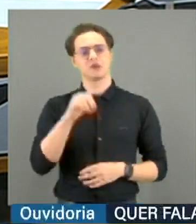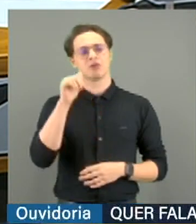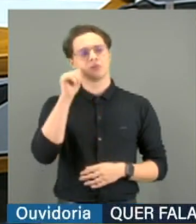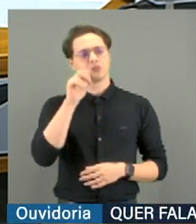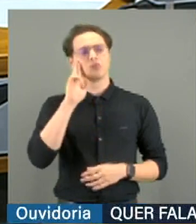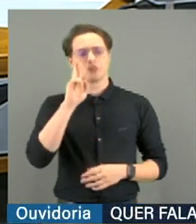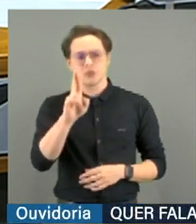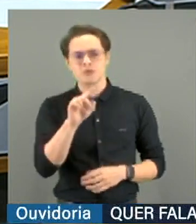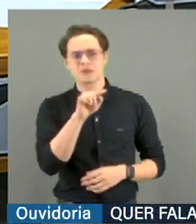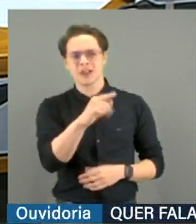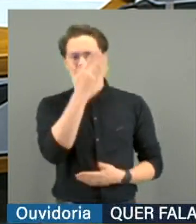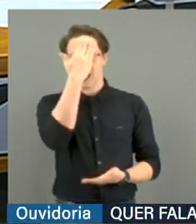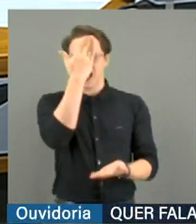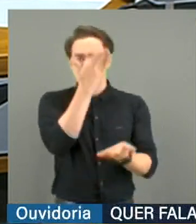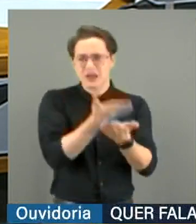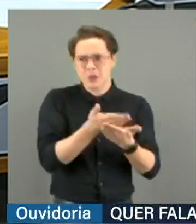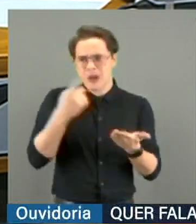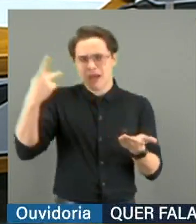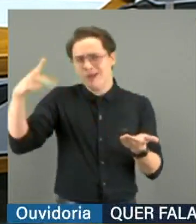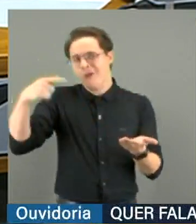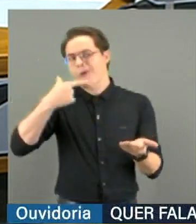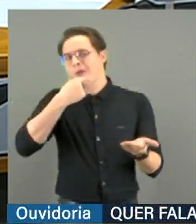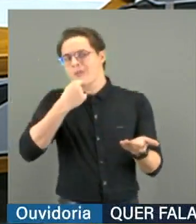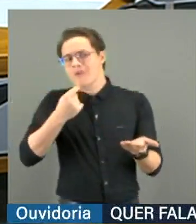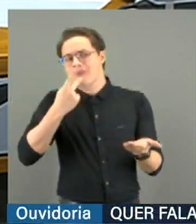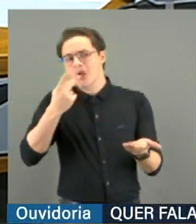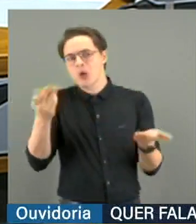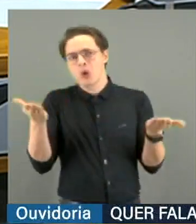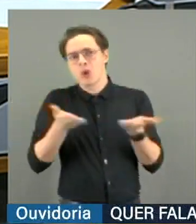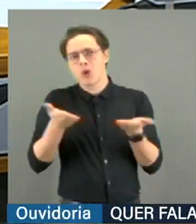acreditou em alguma das falas deste senhor pela manhã?